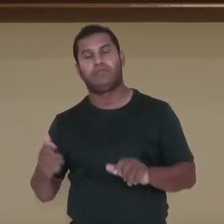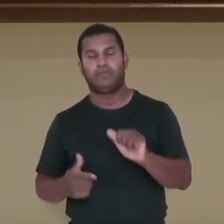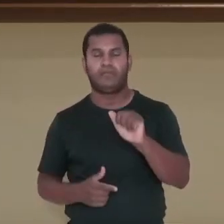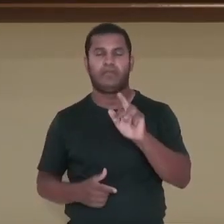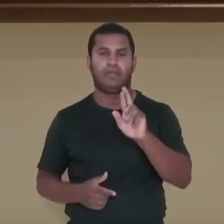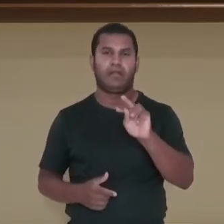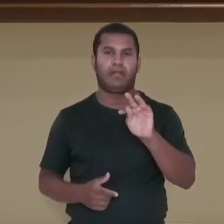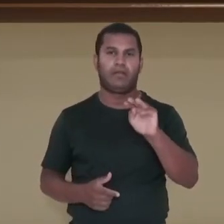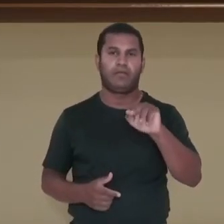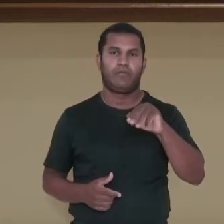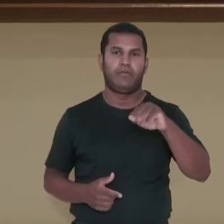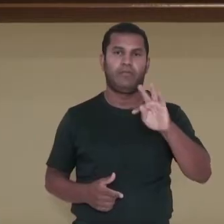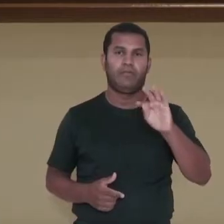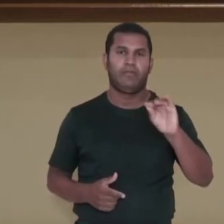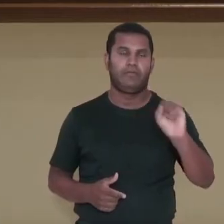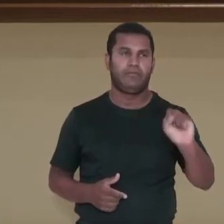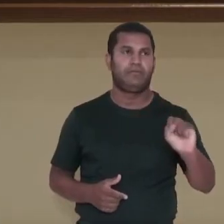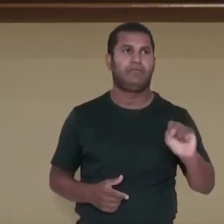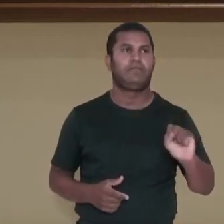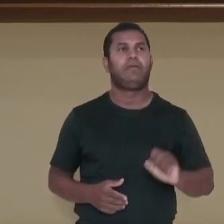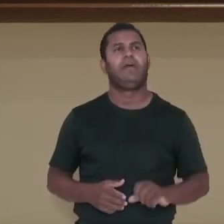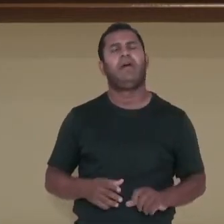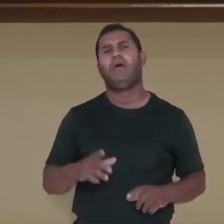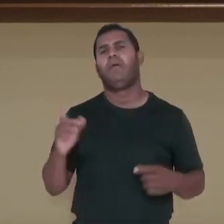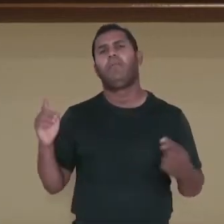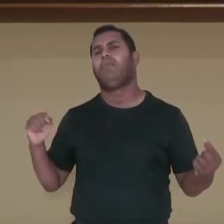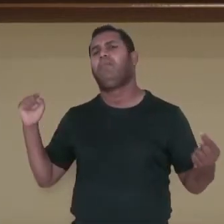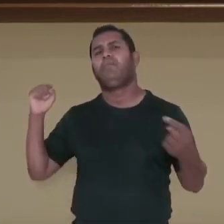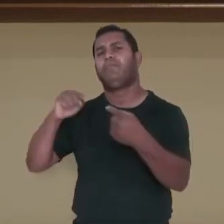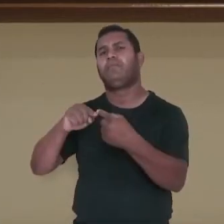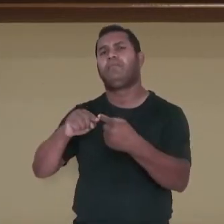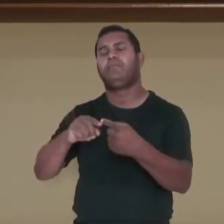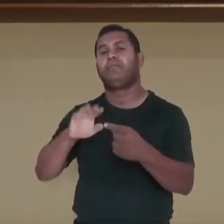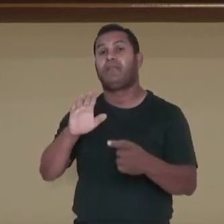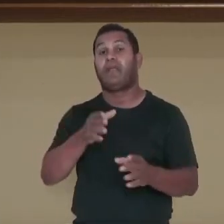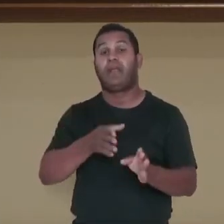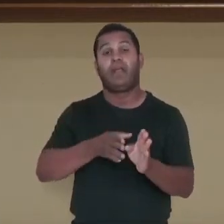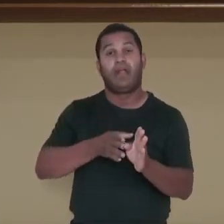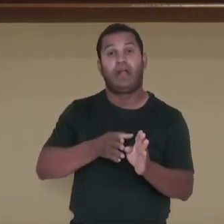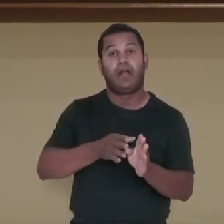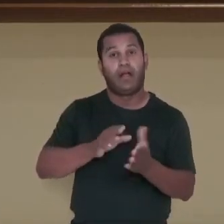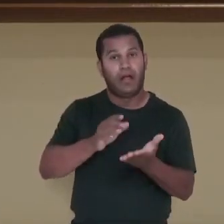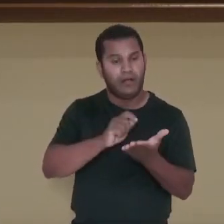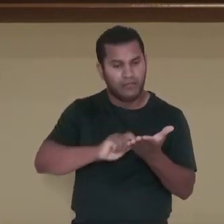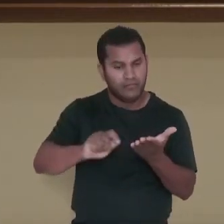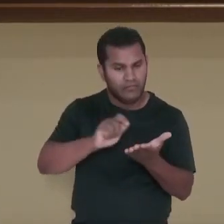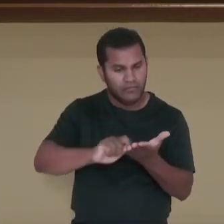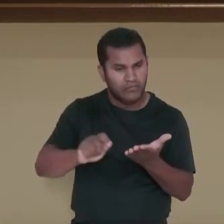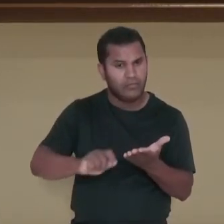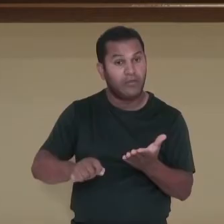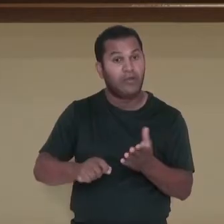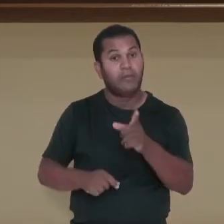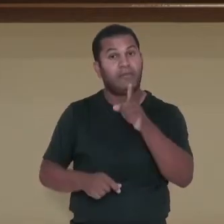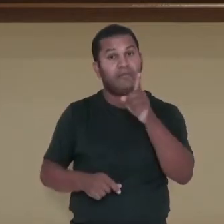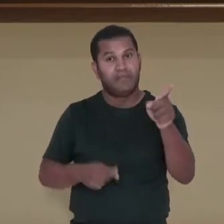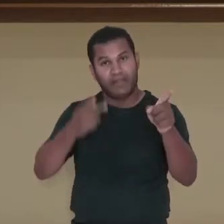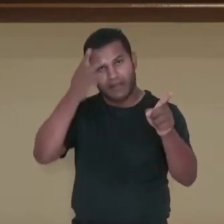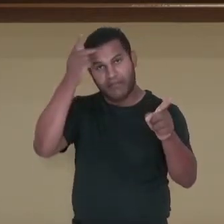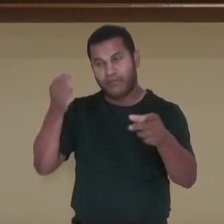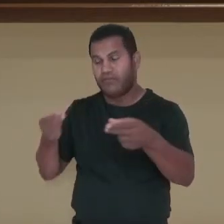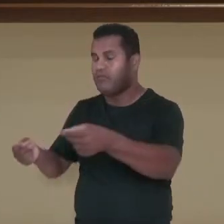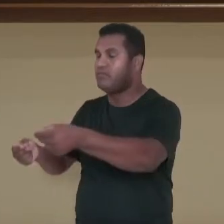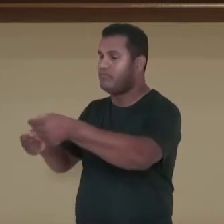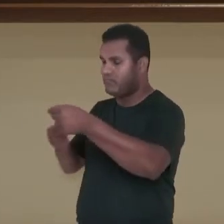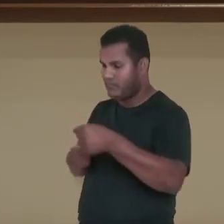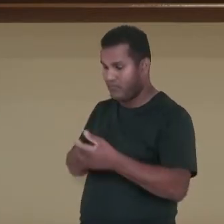artigo de opinião é a de convencer o leitor que o excesso abusivo da internet e das redes sociais são prejudiciais